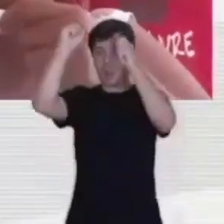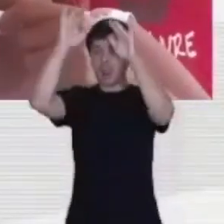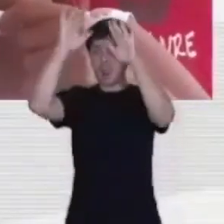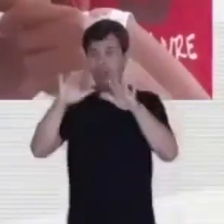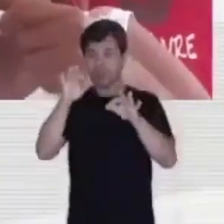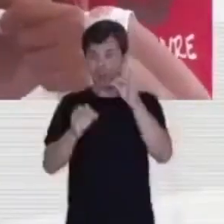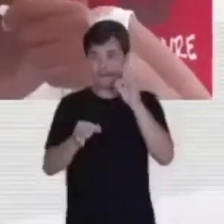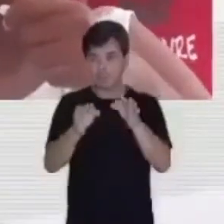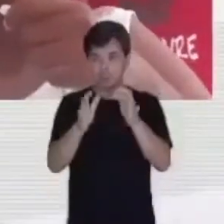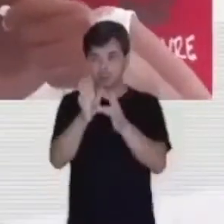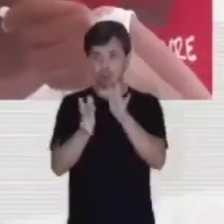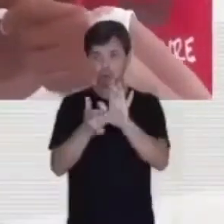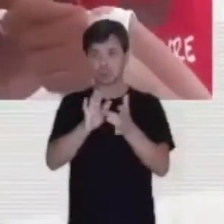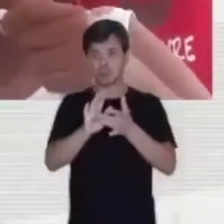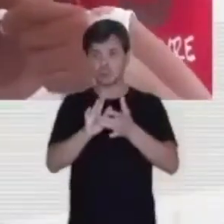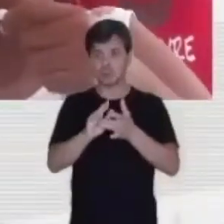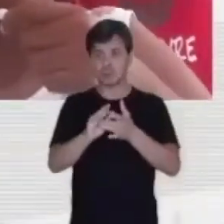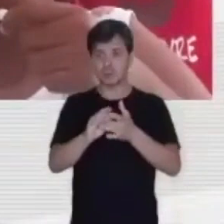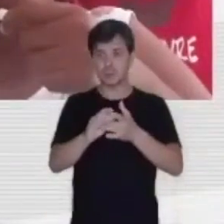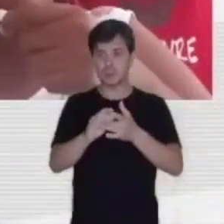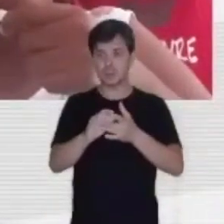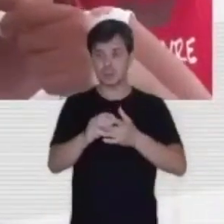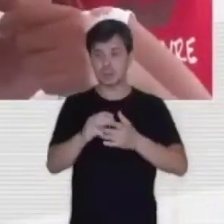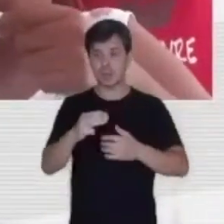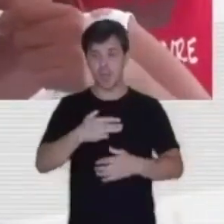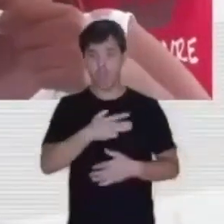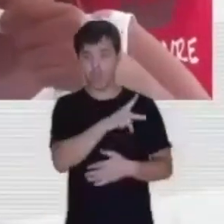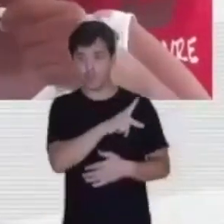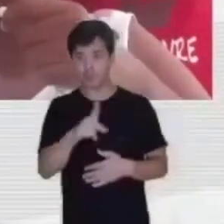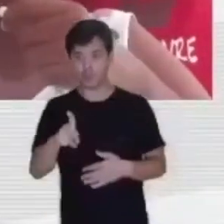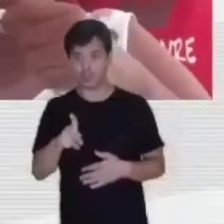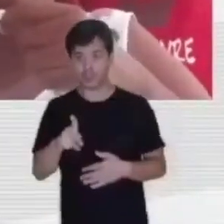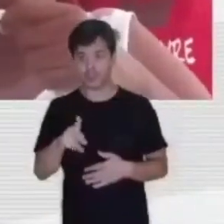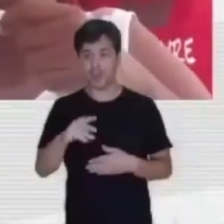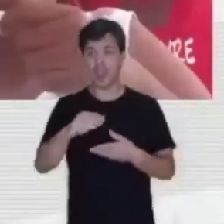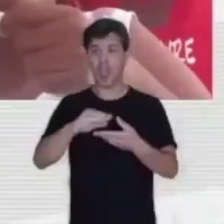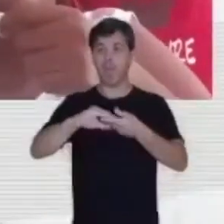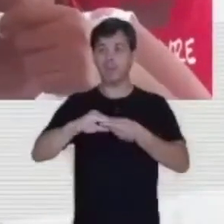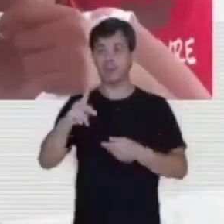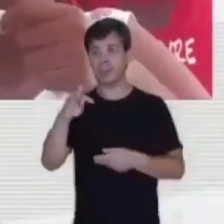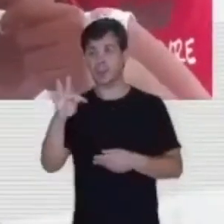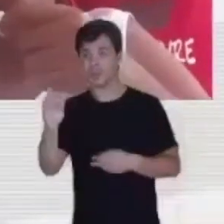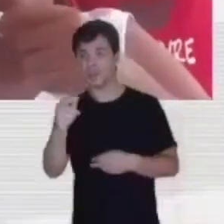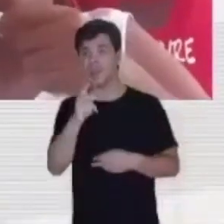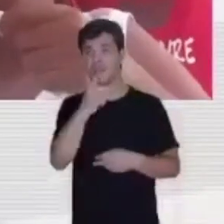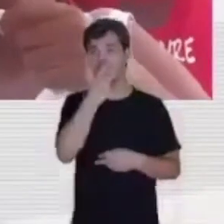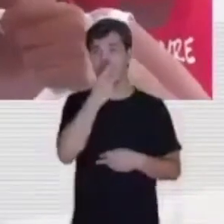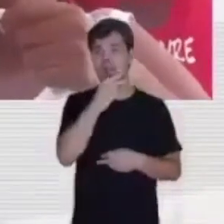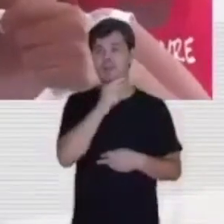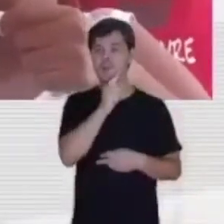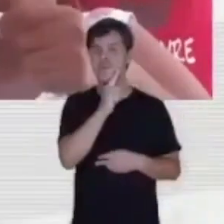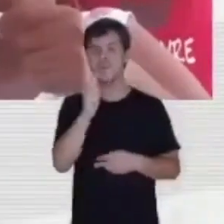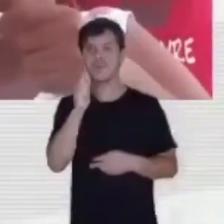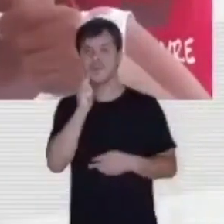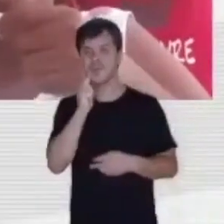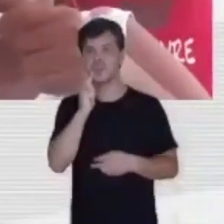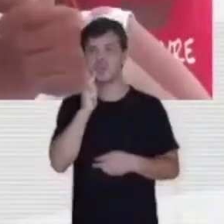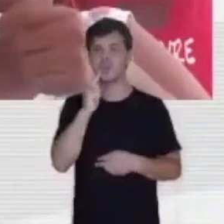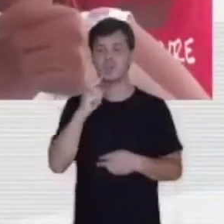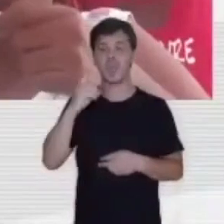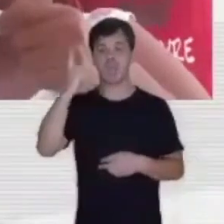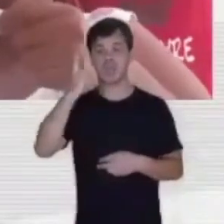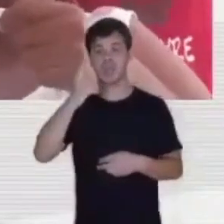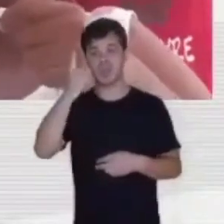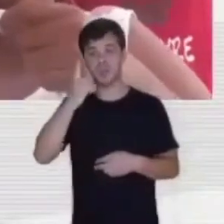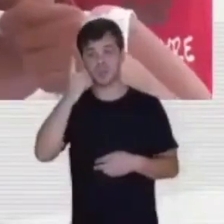justiça e paz de Cristo. Saúdo ao nosso presidente Lula, a presidenta do Partido das Trabalhadoras e dos Trabalhadores, a nossa